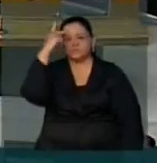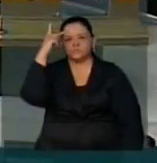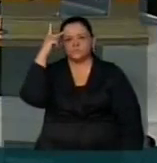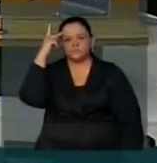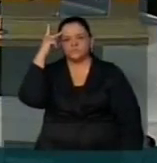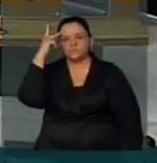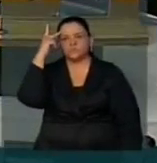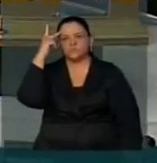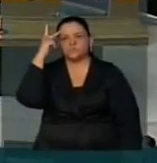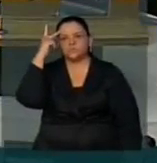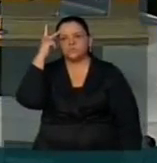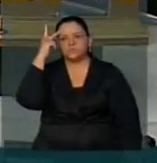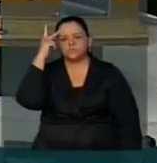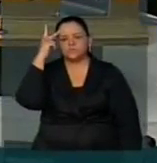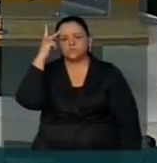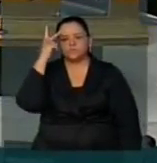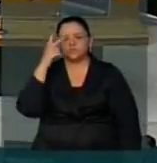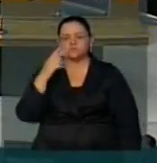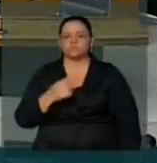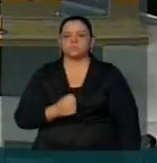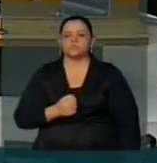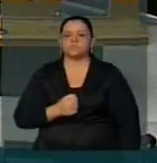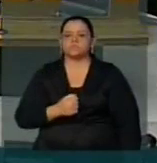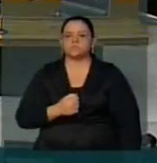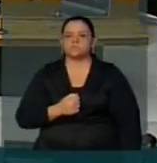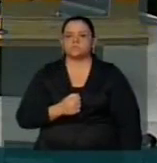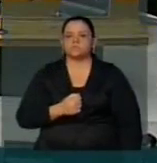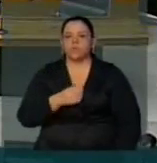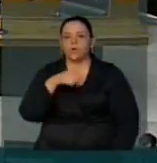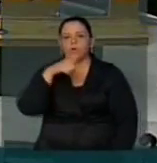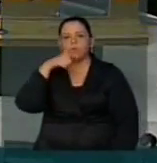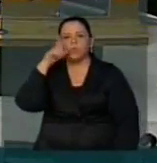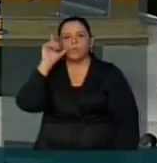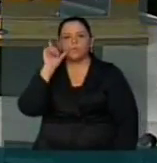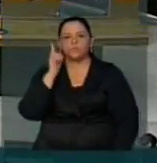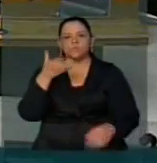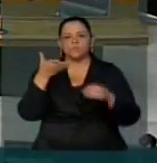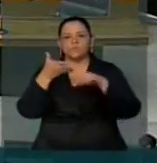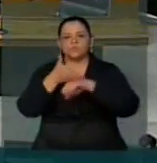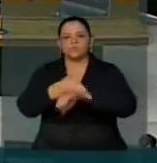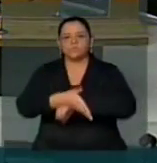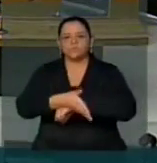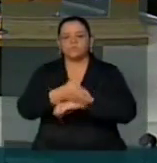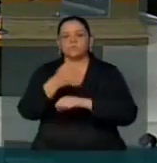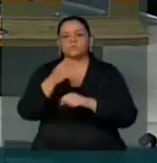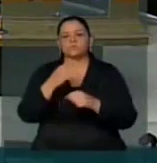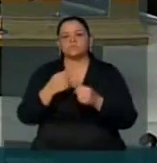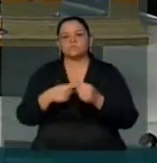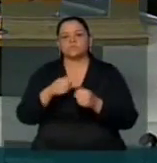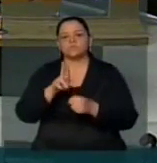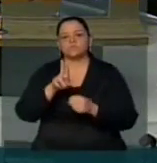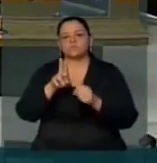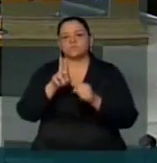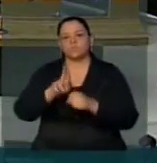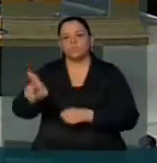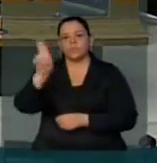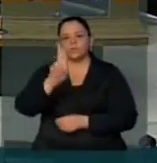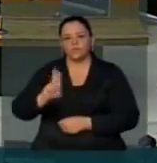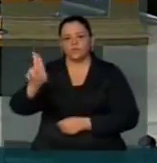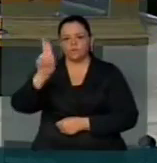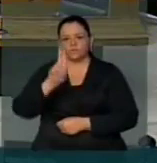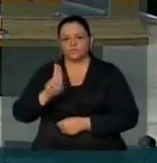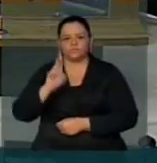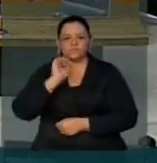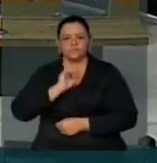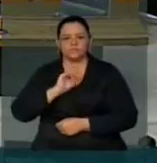autoridades que tiveram ontem no Diálogo Brasil em Uberlândia, na minha cidade, no Triângulo Mineiro, em